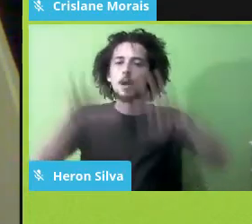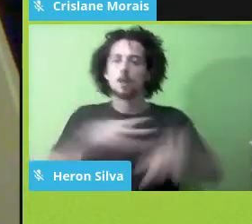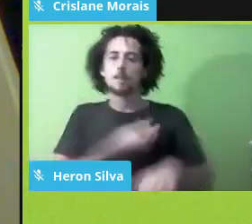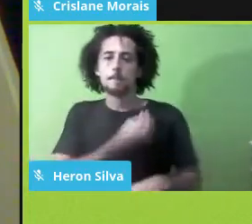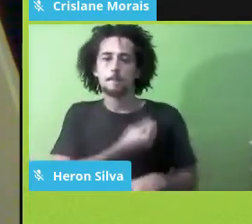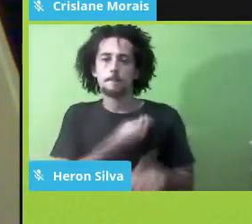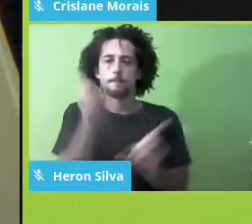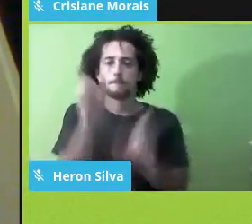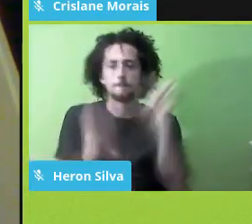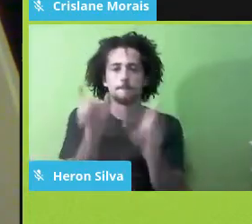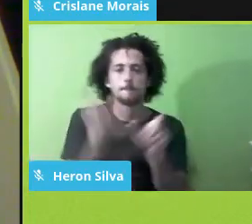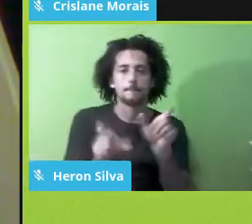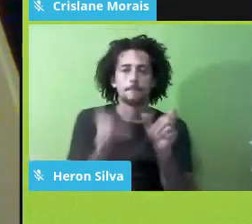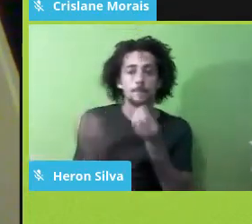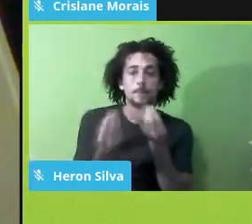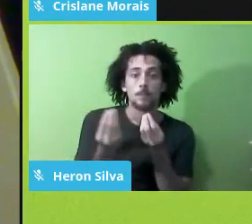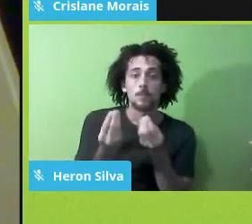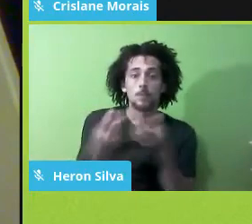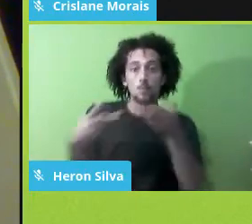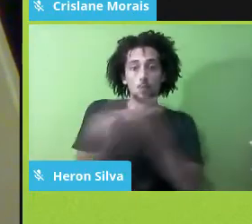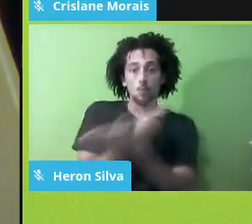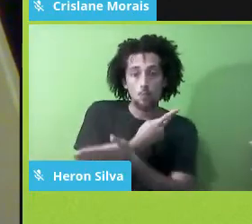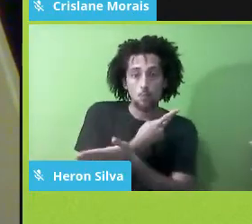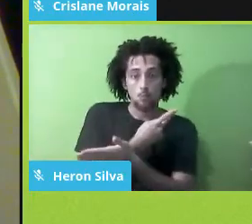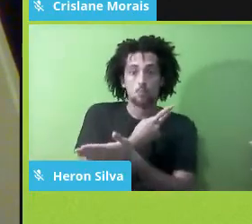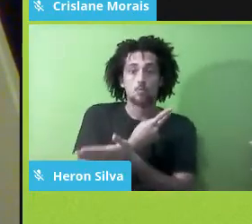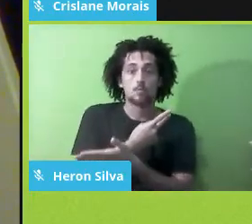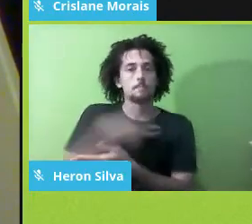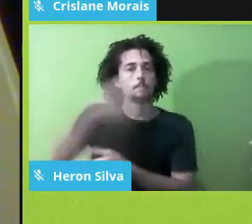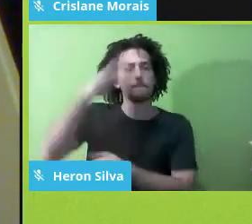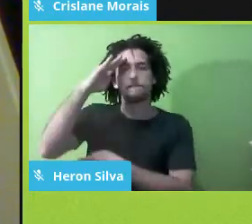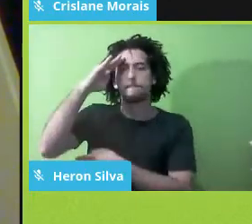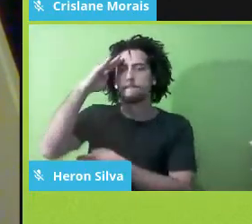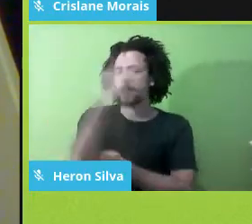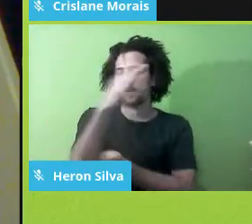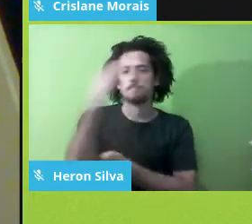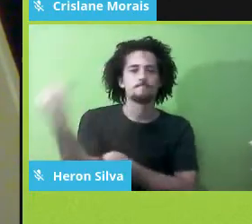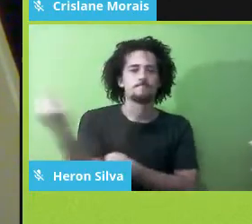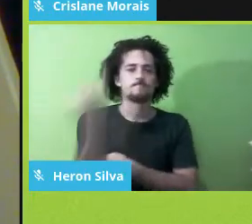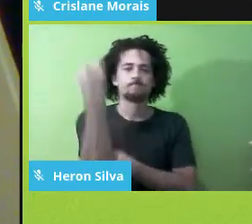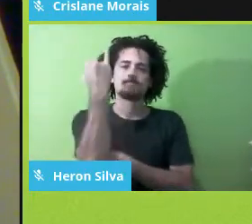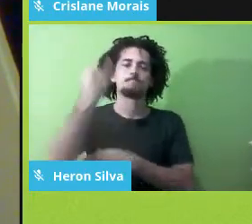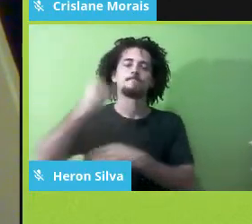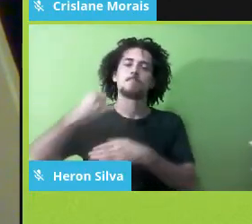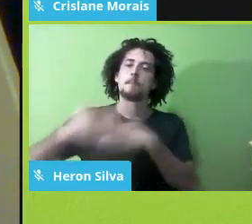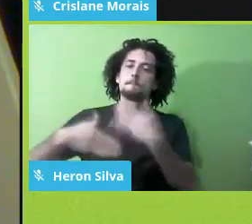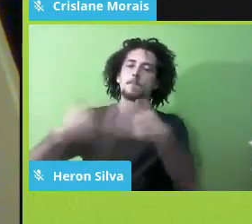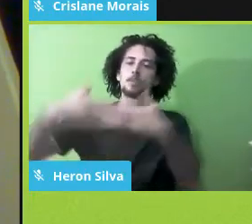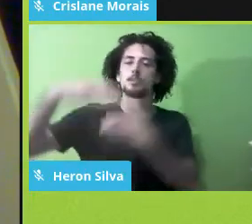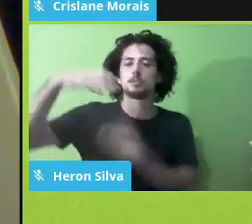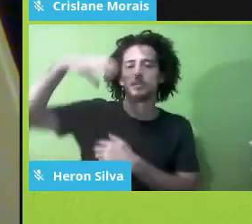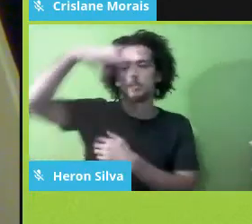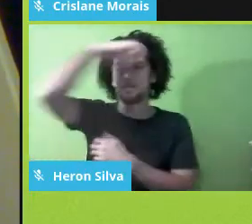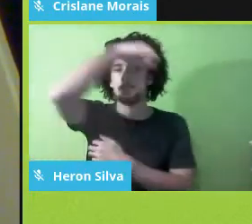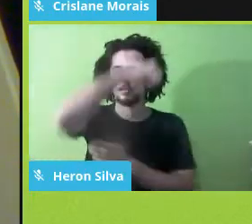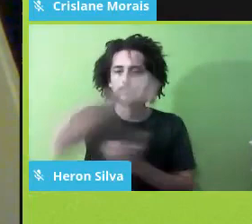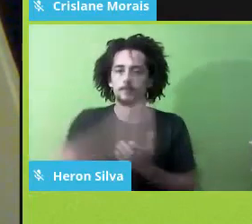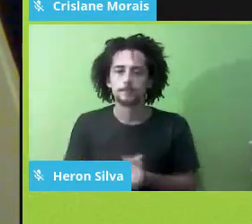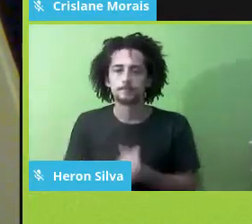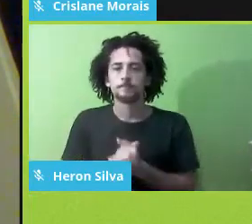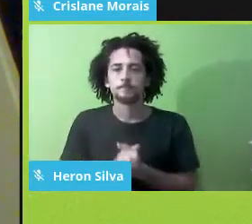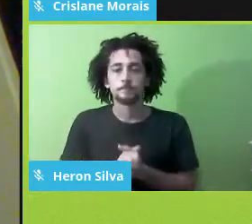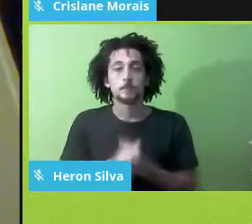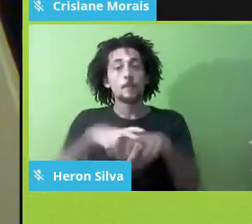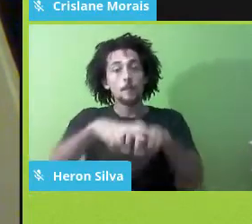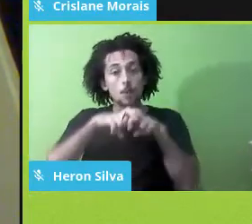ela fez parte fundamental do processo de aprendizagem, né? Então, por isso que a